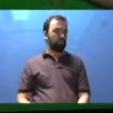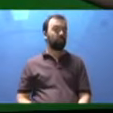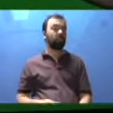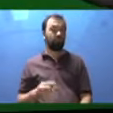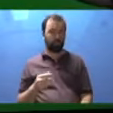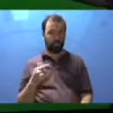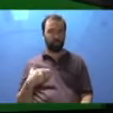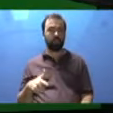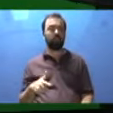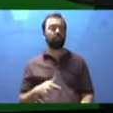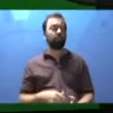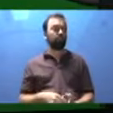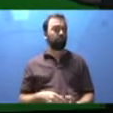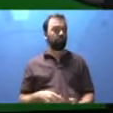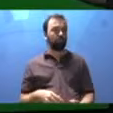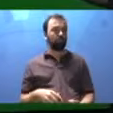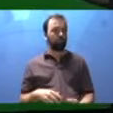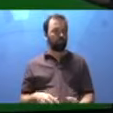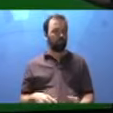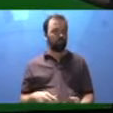Próximo. Mais um, olha.